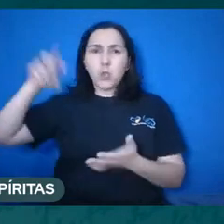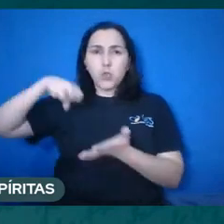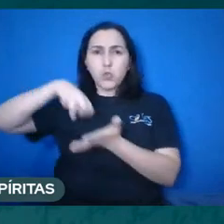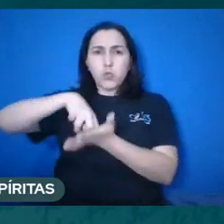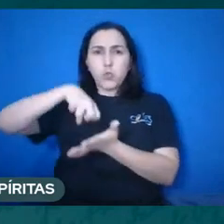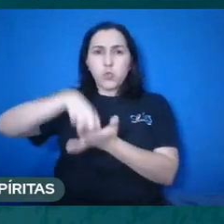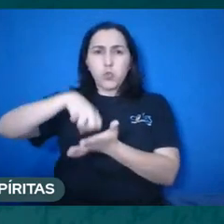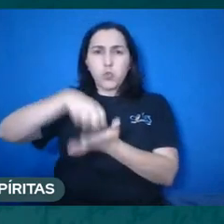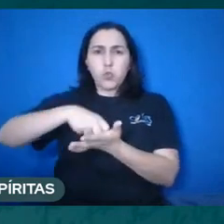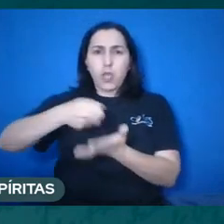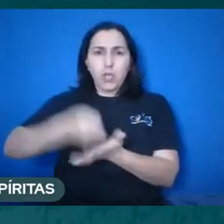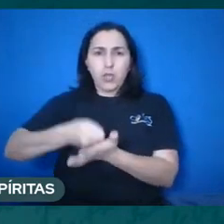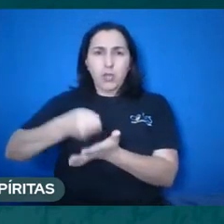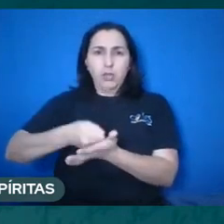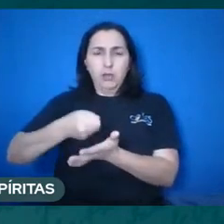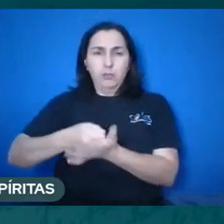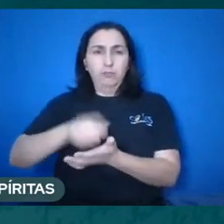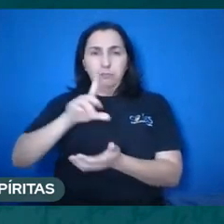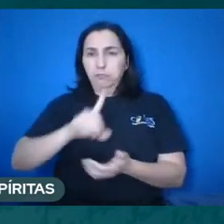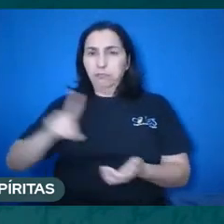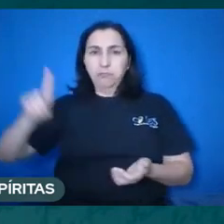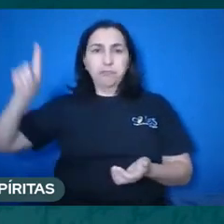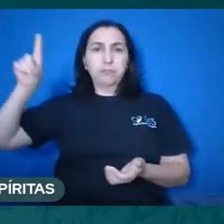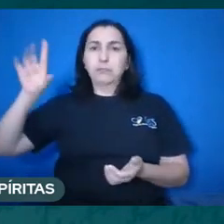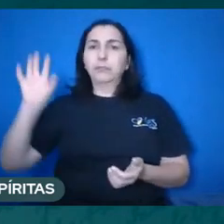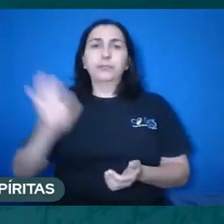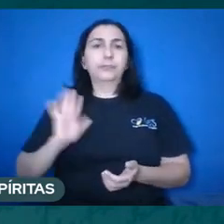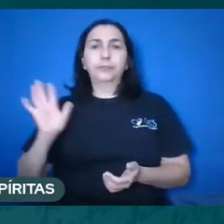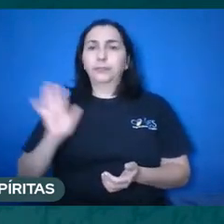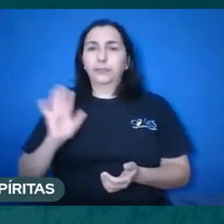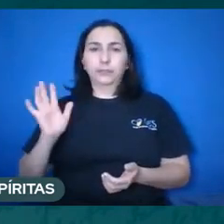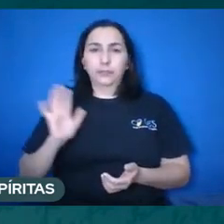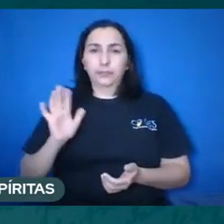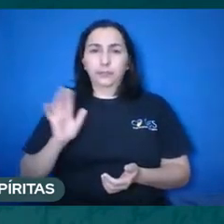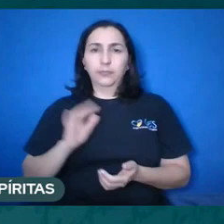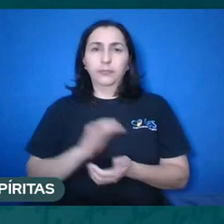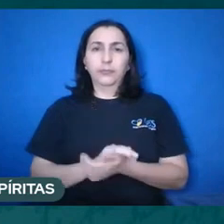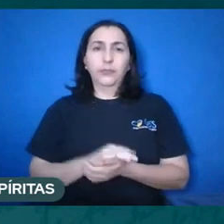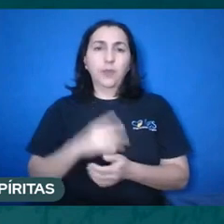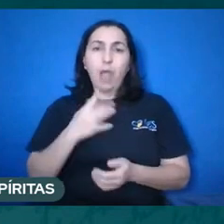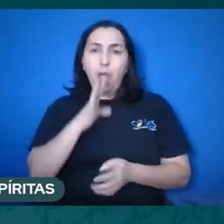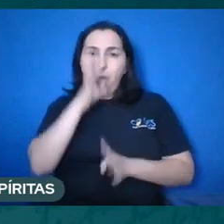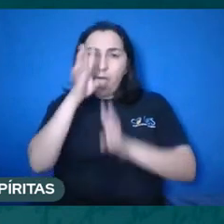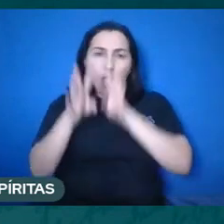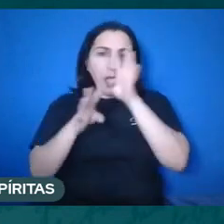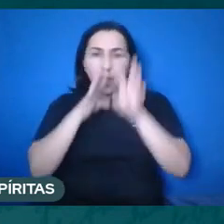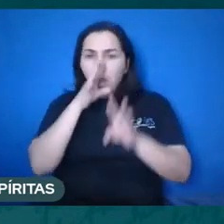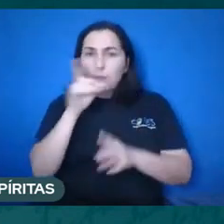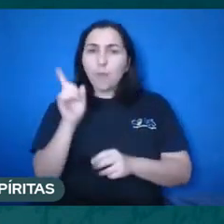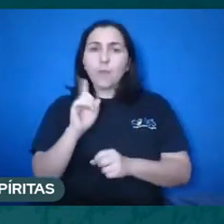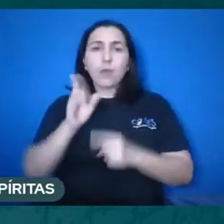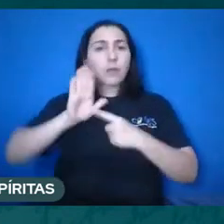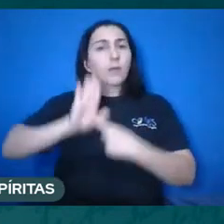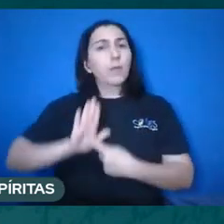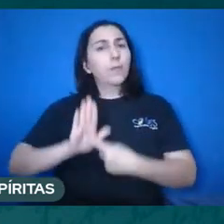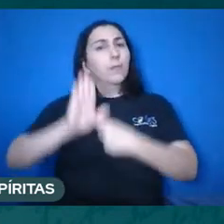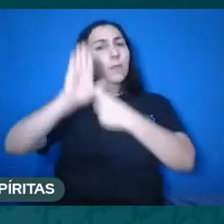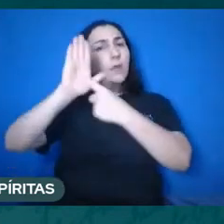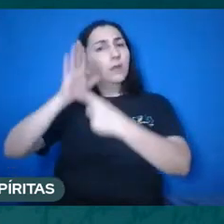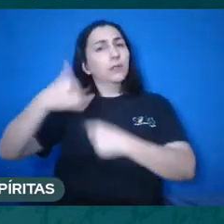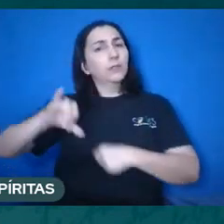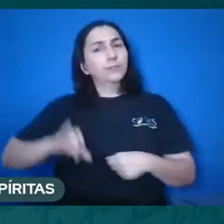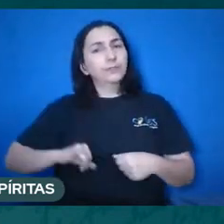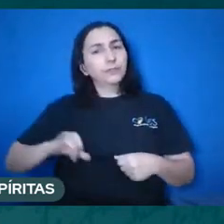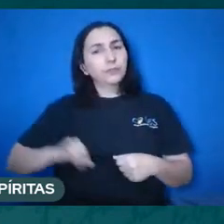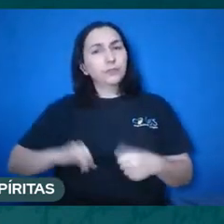Deus, não são impostos por Deus e nem são frutos do acaso, mostrando-nos que os sofrimentos são consequências